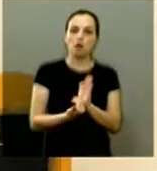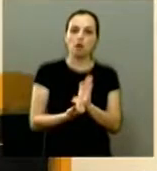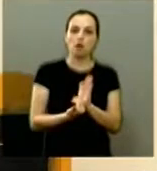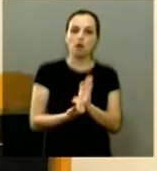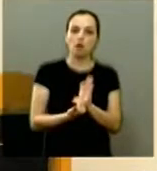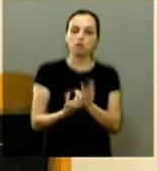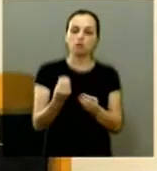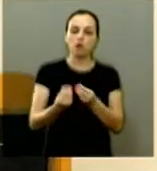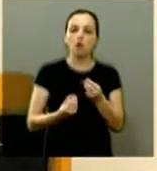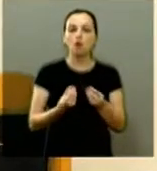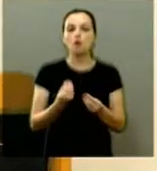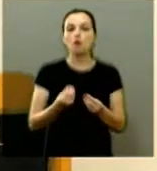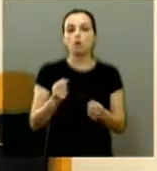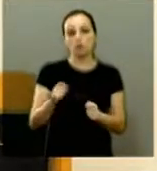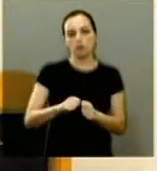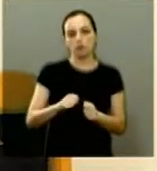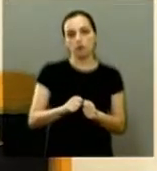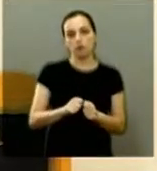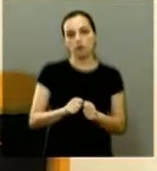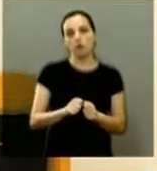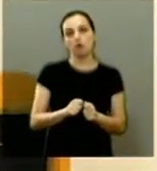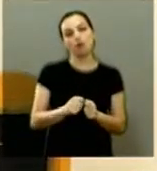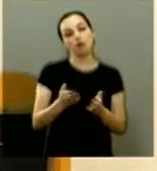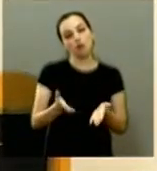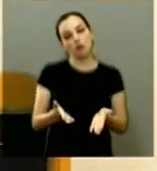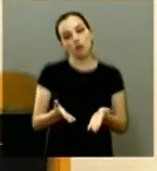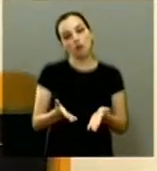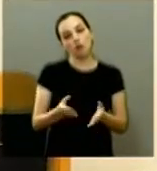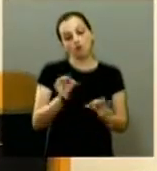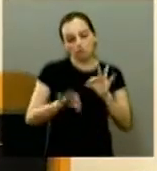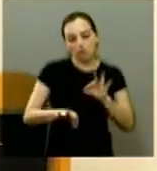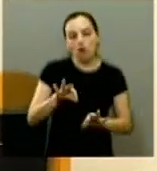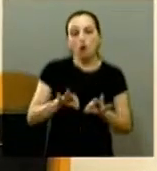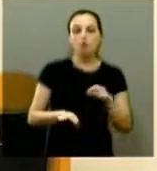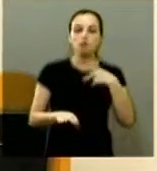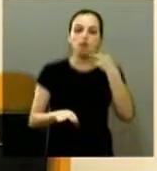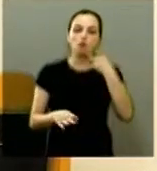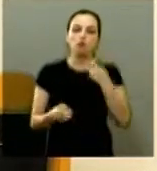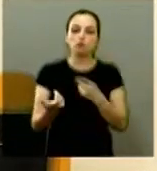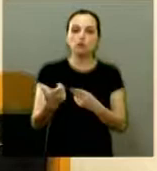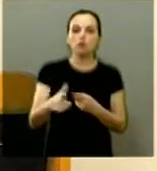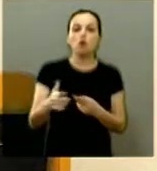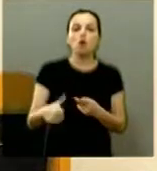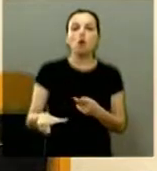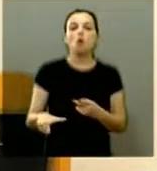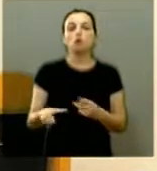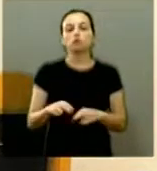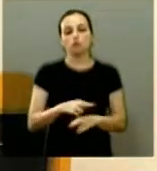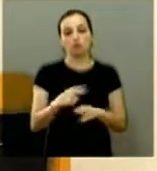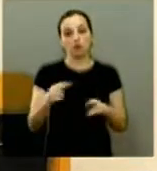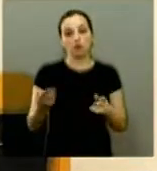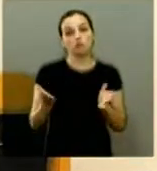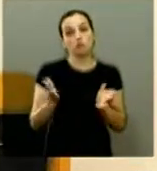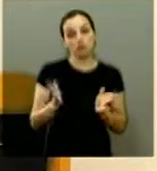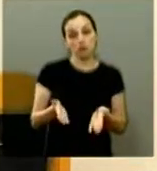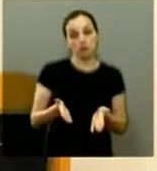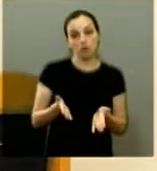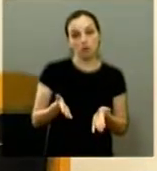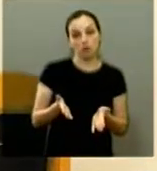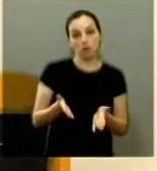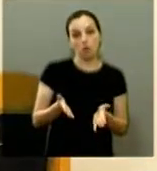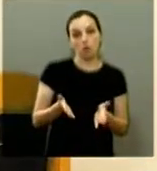verbalizado e da forma que foi feito a própria juíza está dizendo que poderia ter outros se não fosse dessa forma agora nem mais